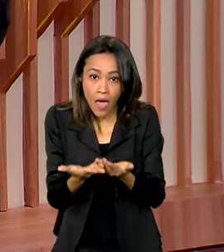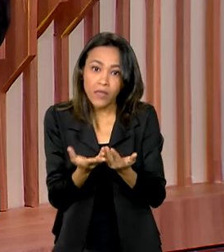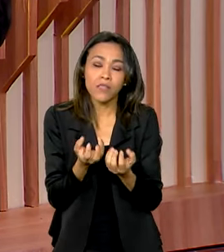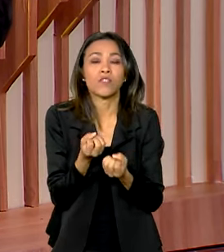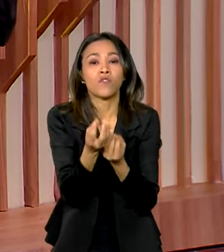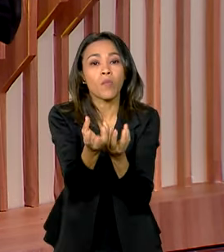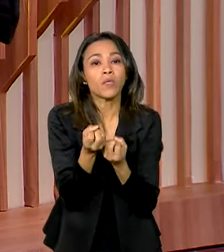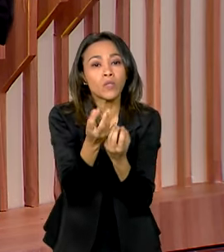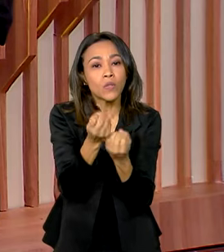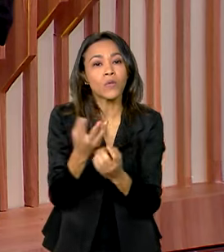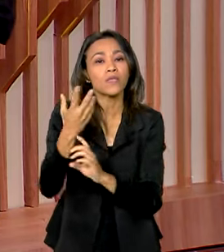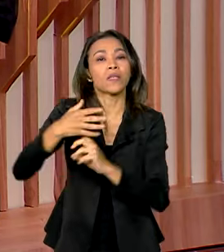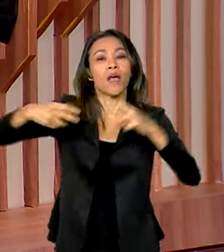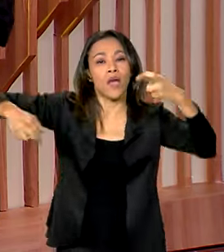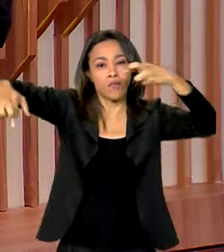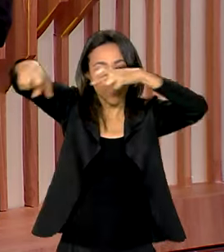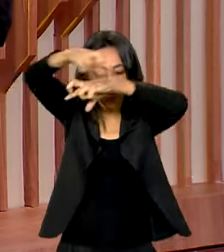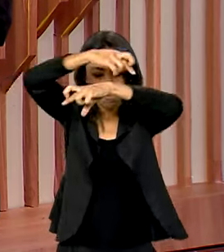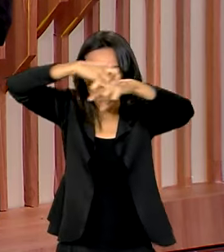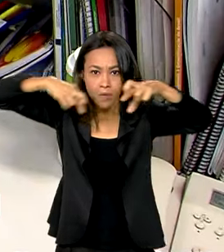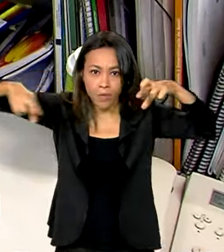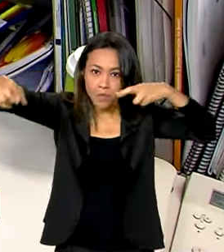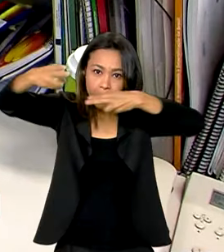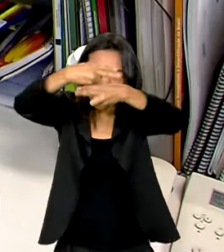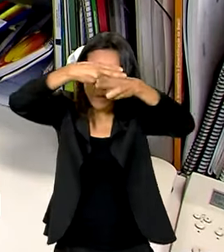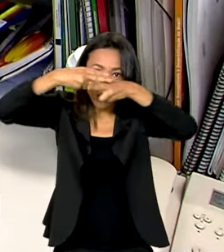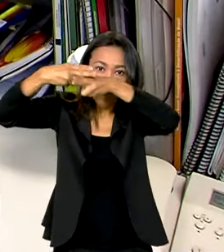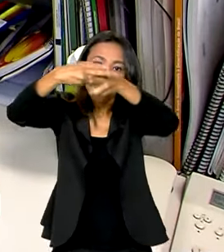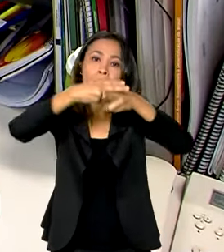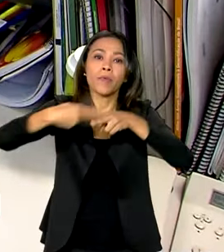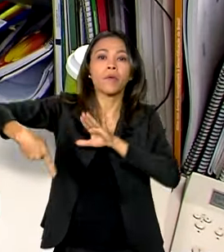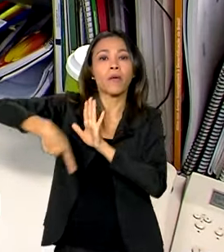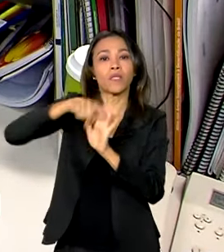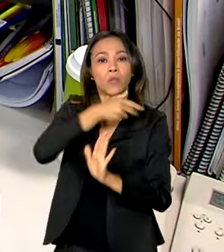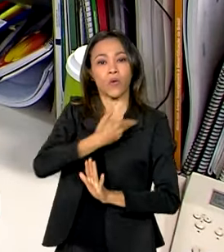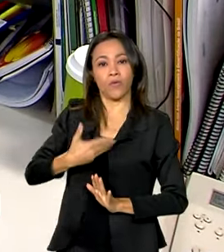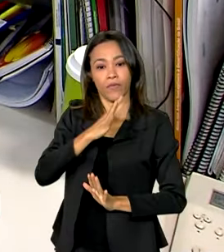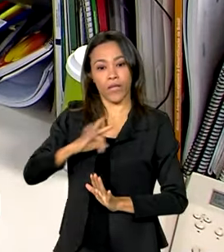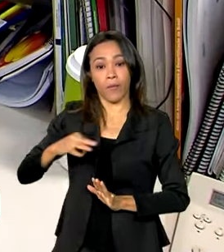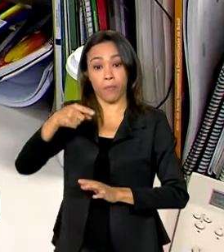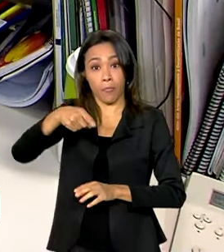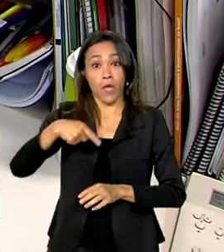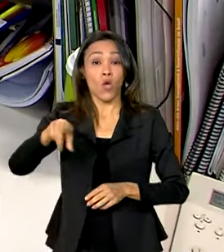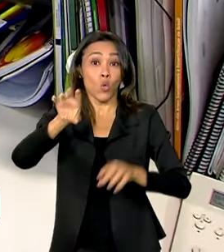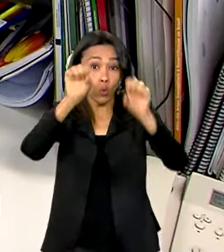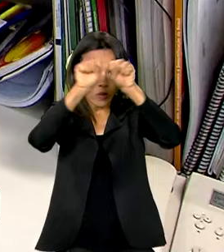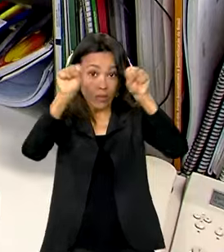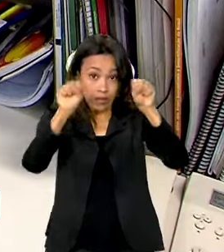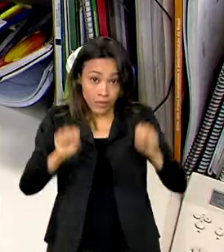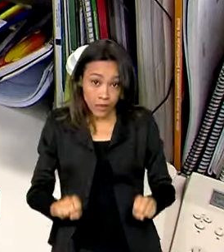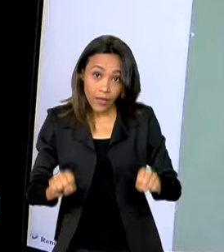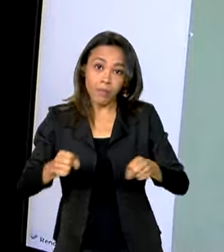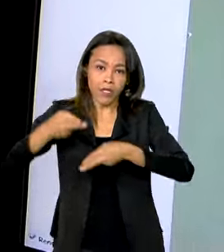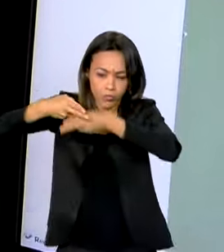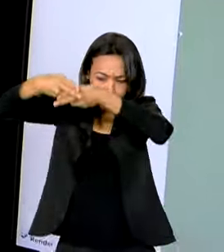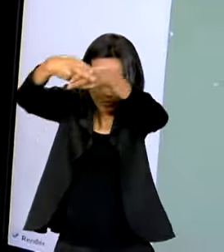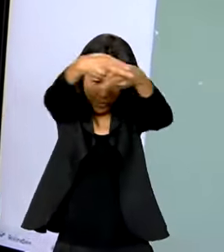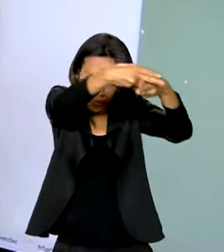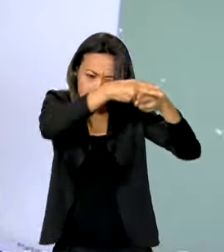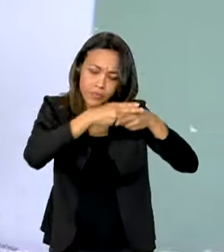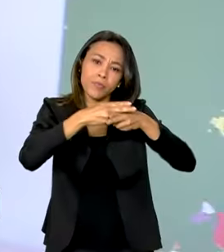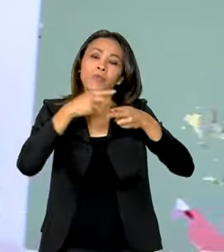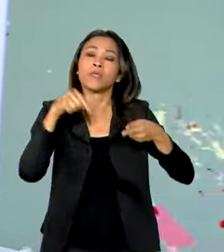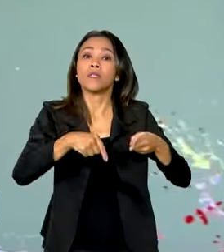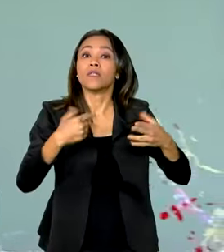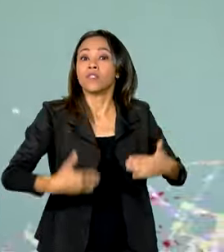de monitoramento via satélite do governo federal. Os sistemas de monitoramento dos Ministérios da Ciência, Tecnologia e